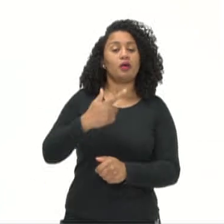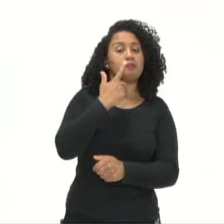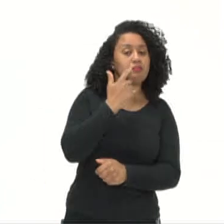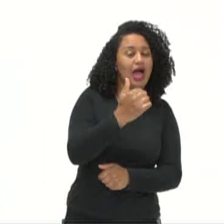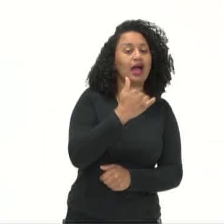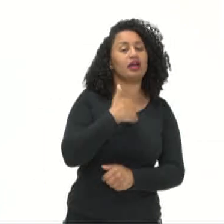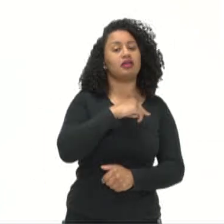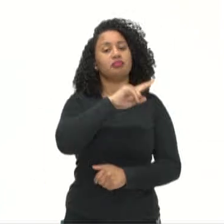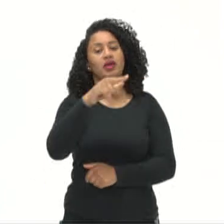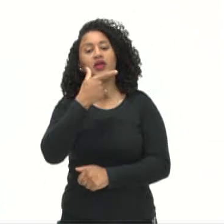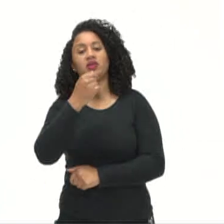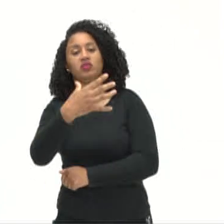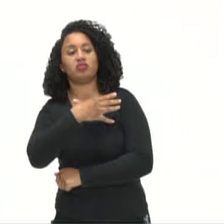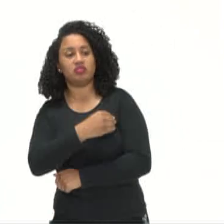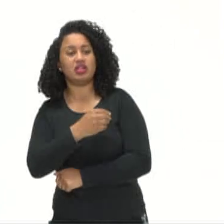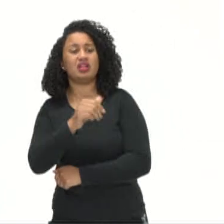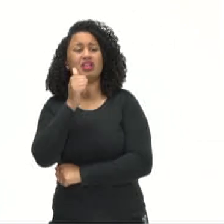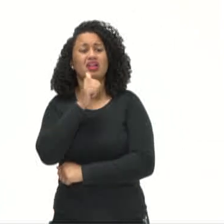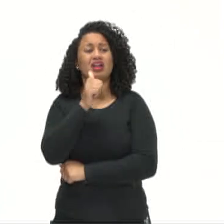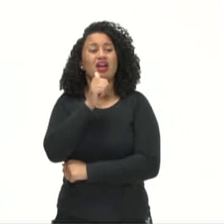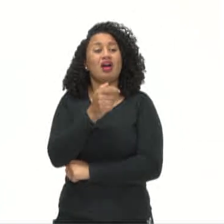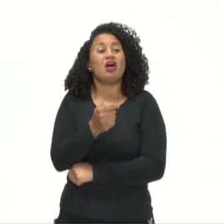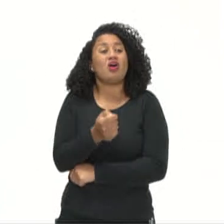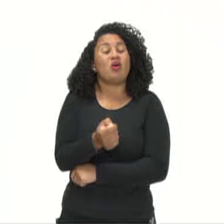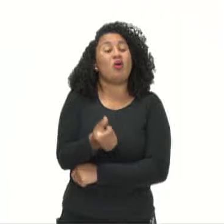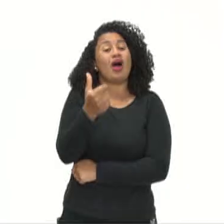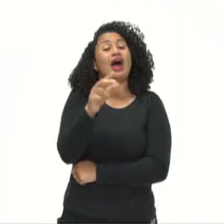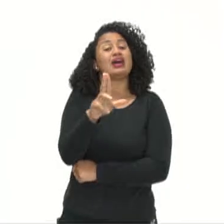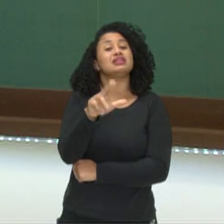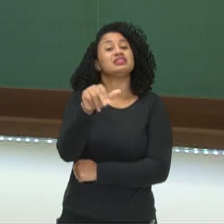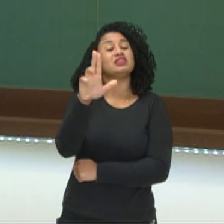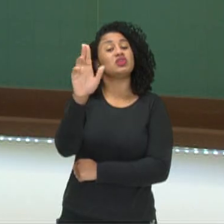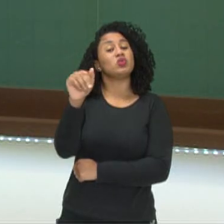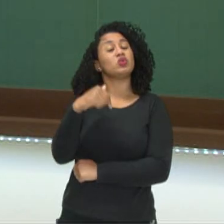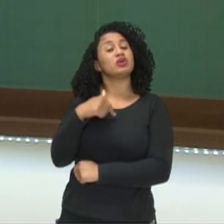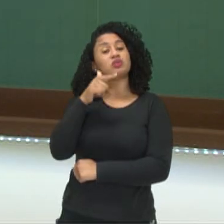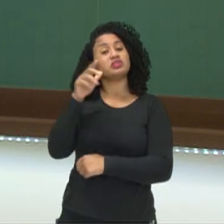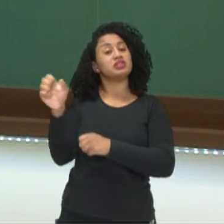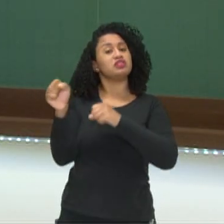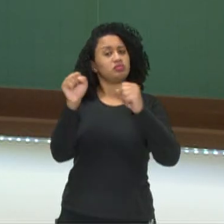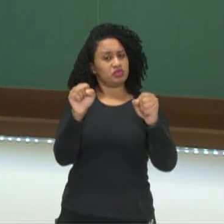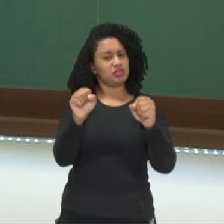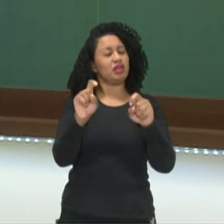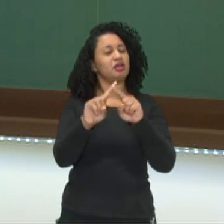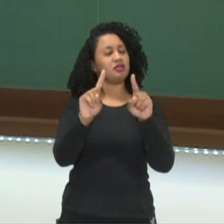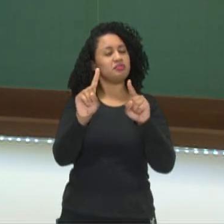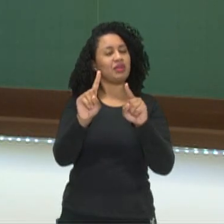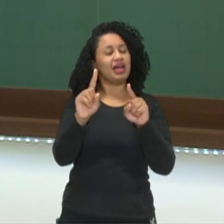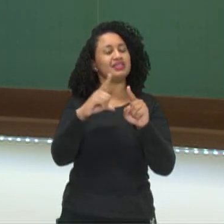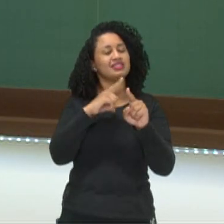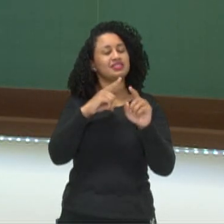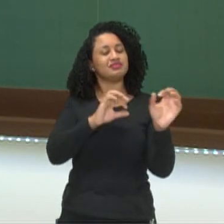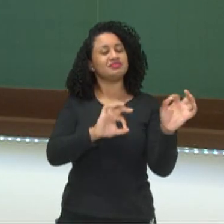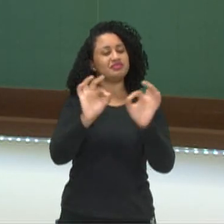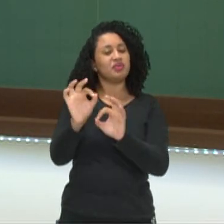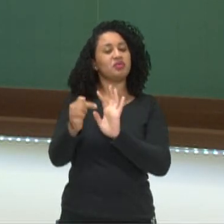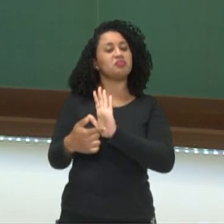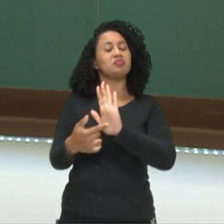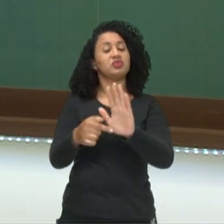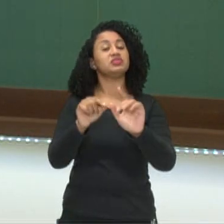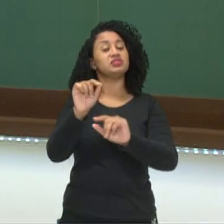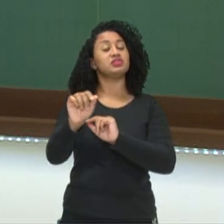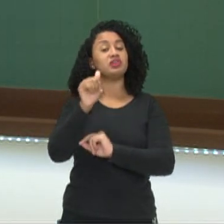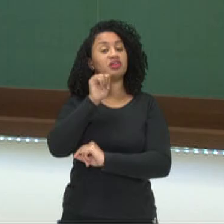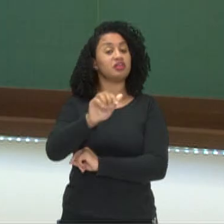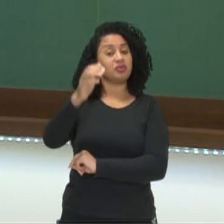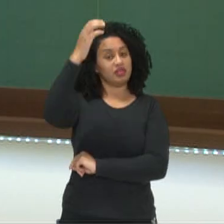e as mulheres quase nunca chegavam ao poder, mas terminamos este vídeo apresentando inclusive